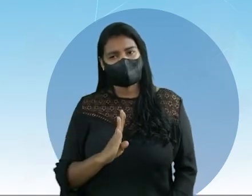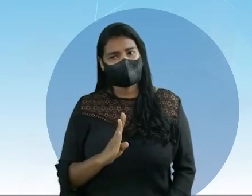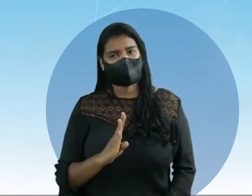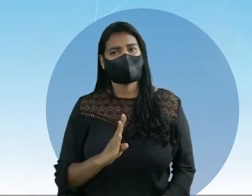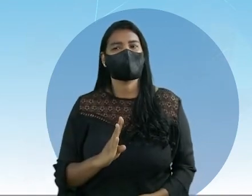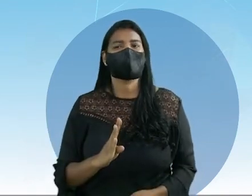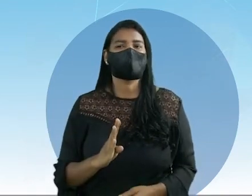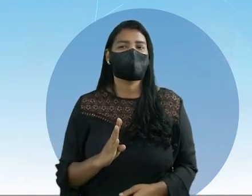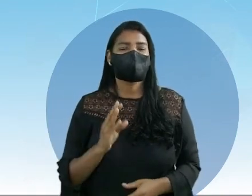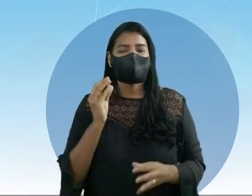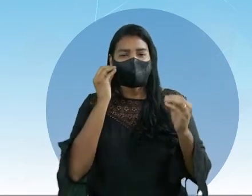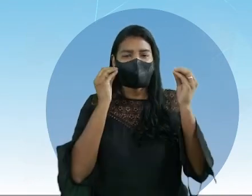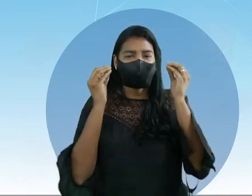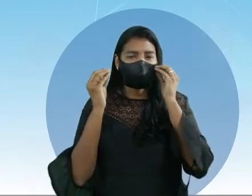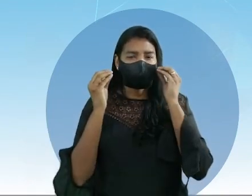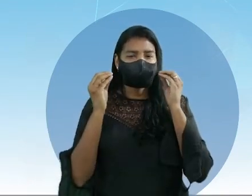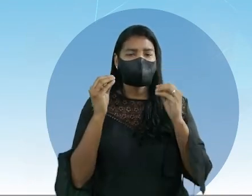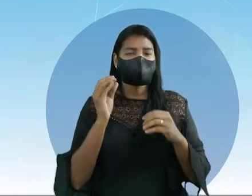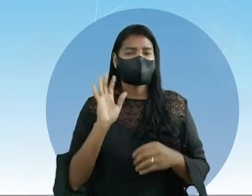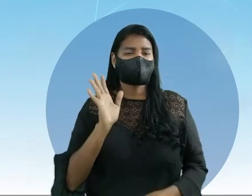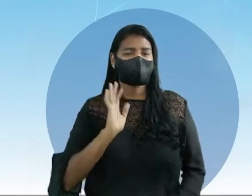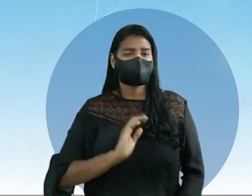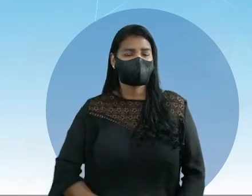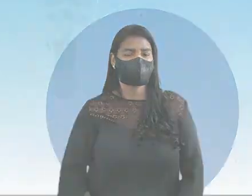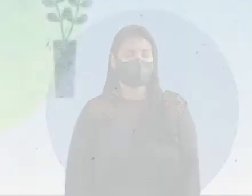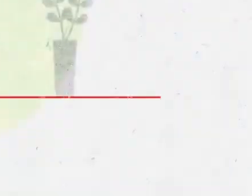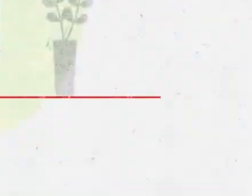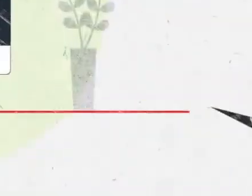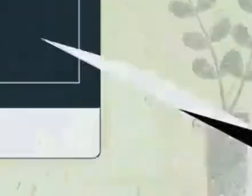Certo, meus amores? Fiquem com Deus. Até a próxima.